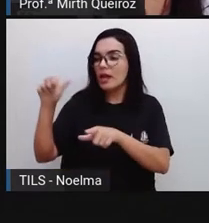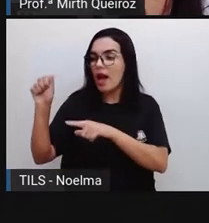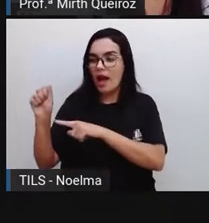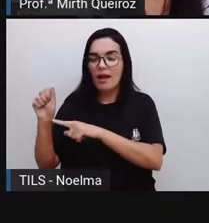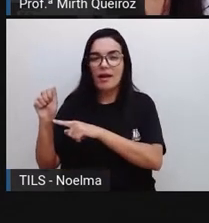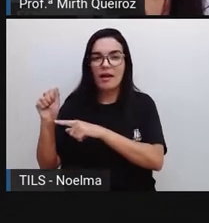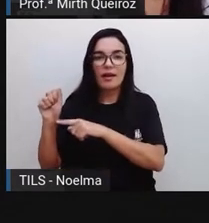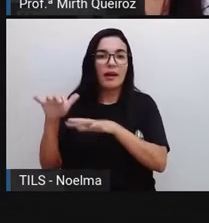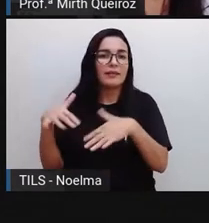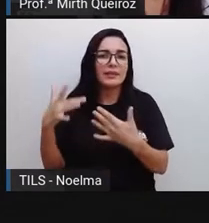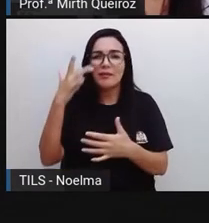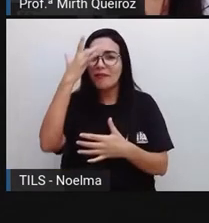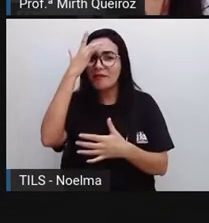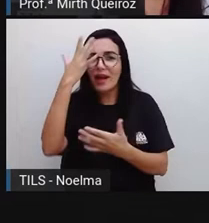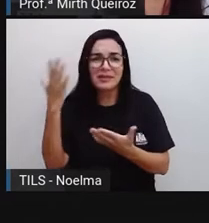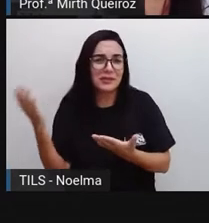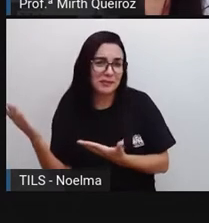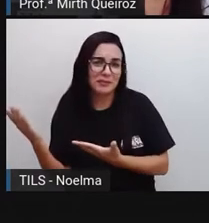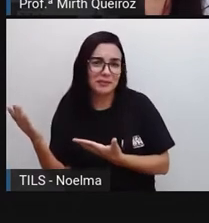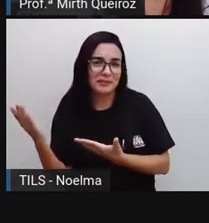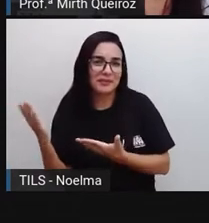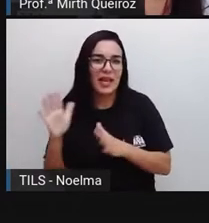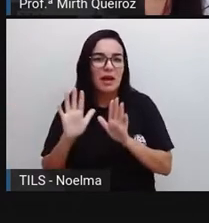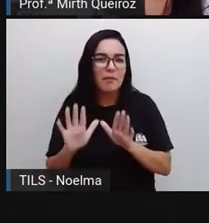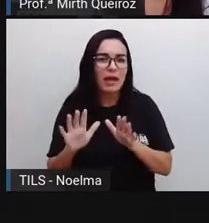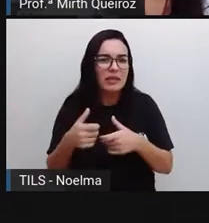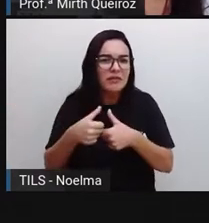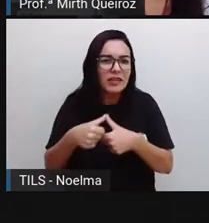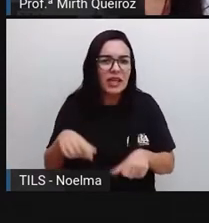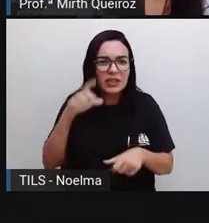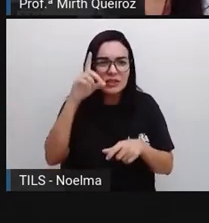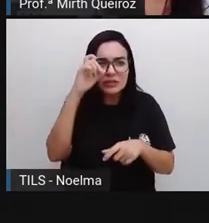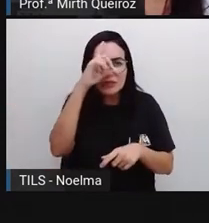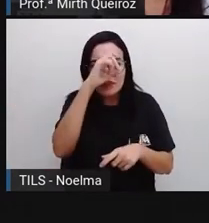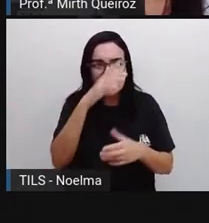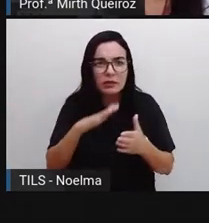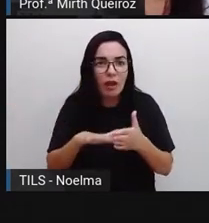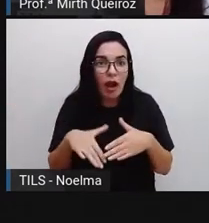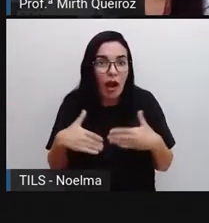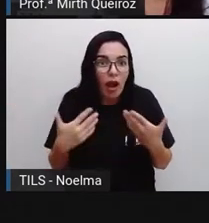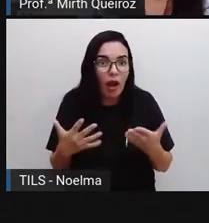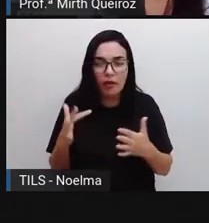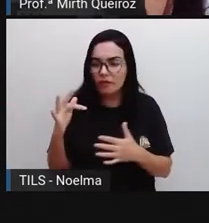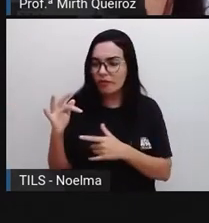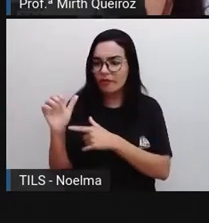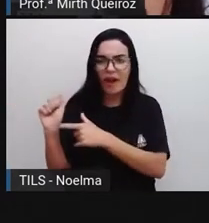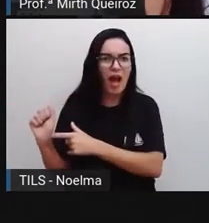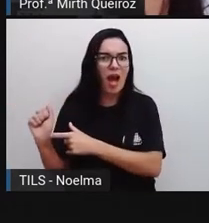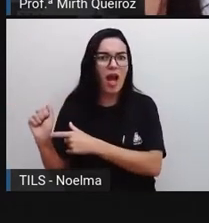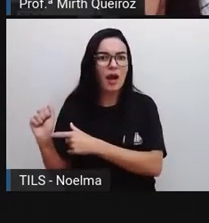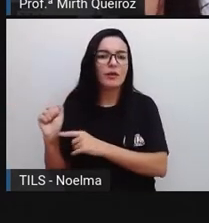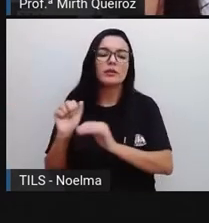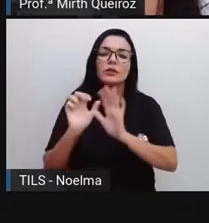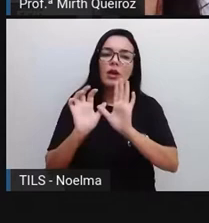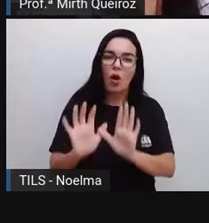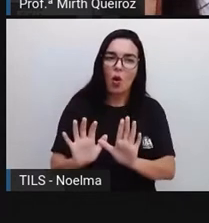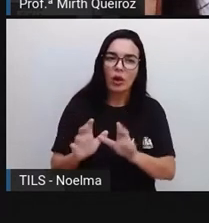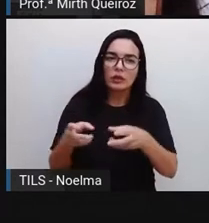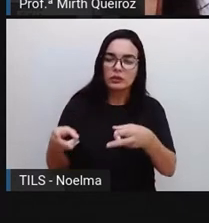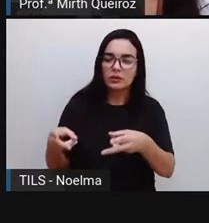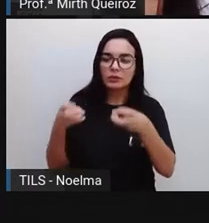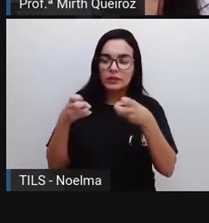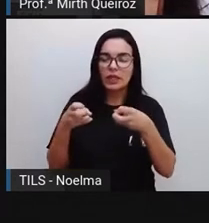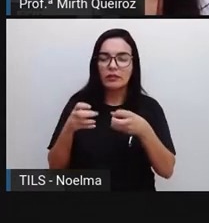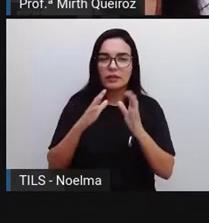E a nossa prova vai ficar difícil para a gente achar aqui, nesse primeiro lado, só o Fá. Observe aí que na nossa